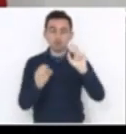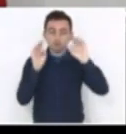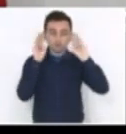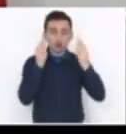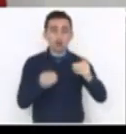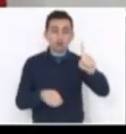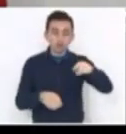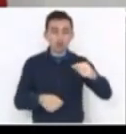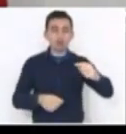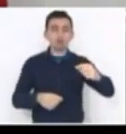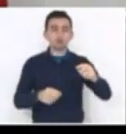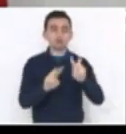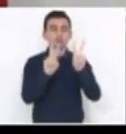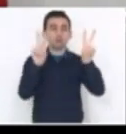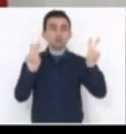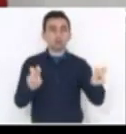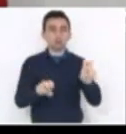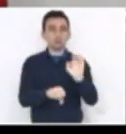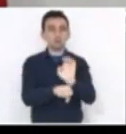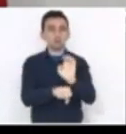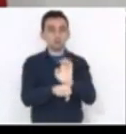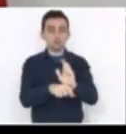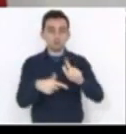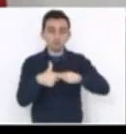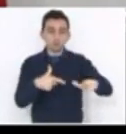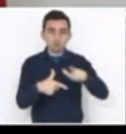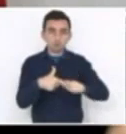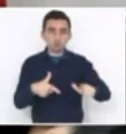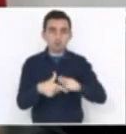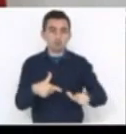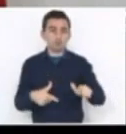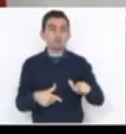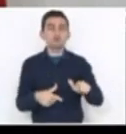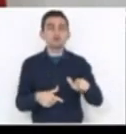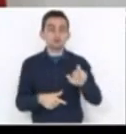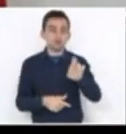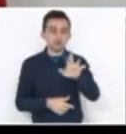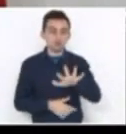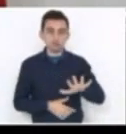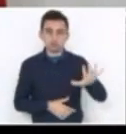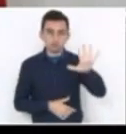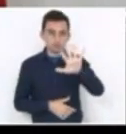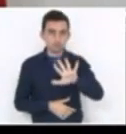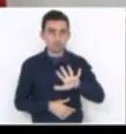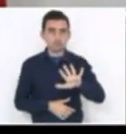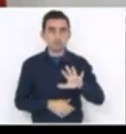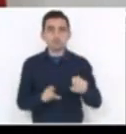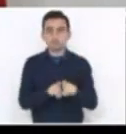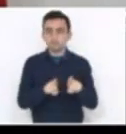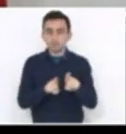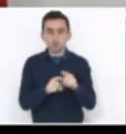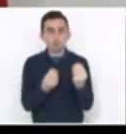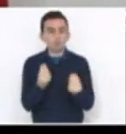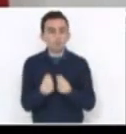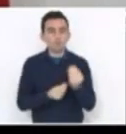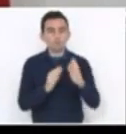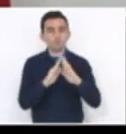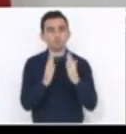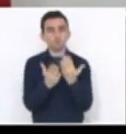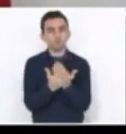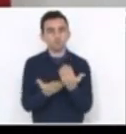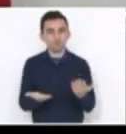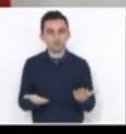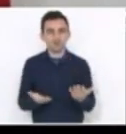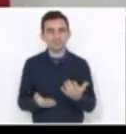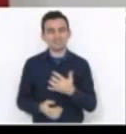grandes temas do Estado, os problemas das nossas regiões, a situação das escolas, a situação